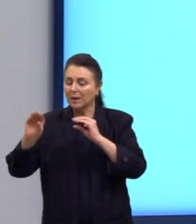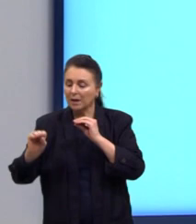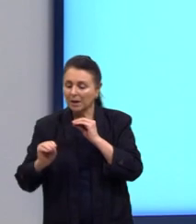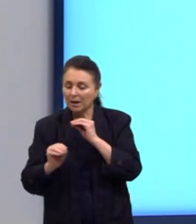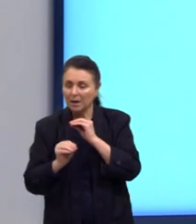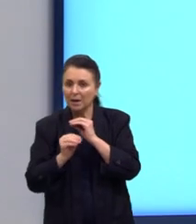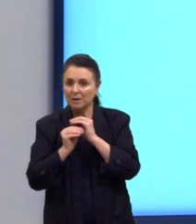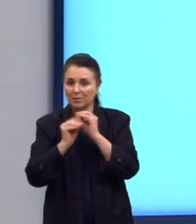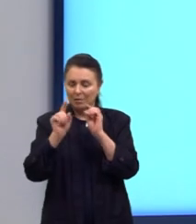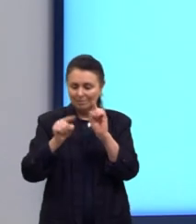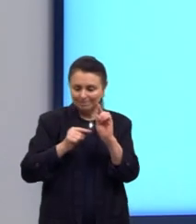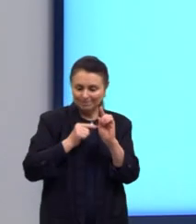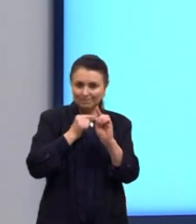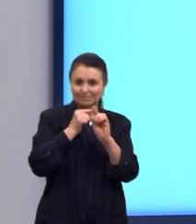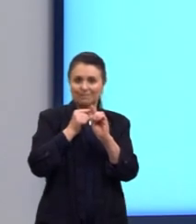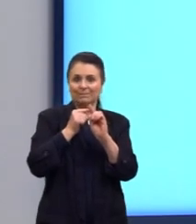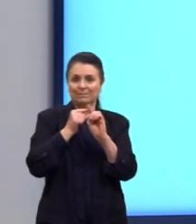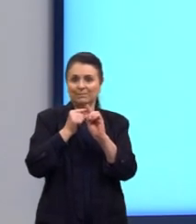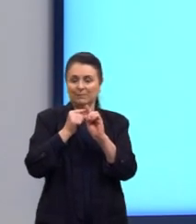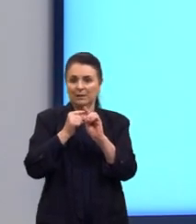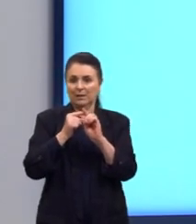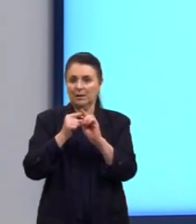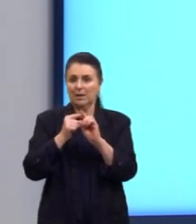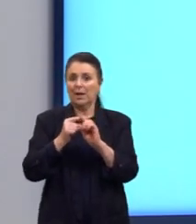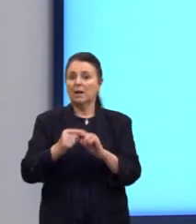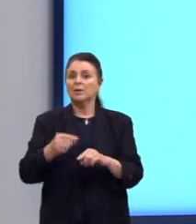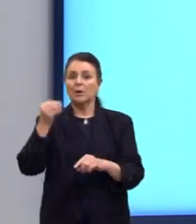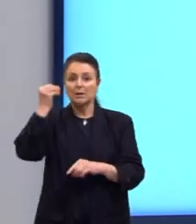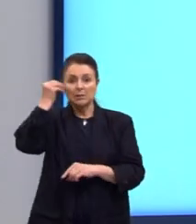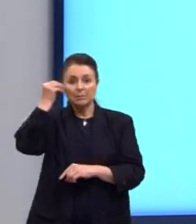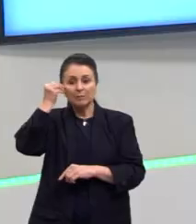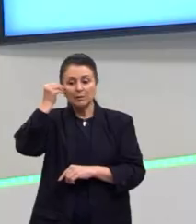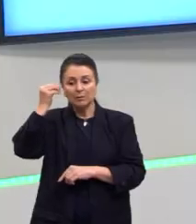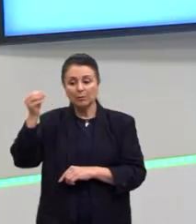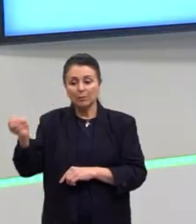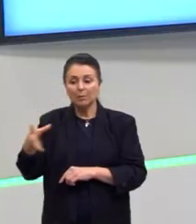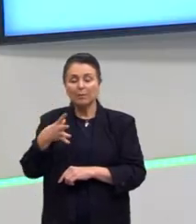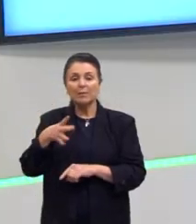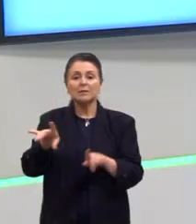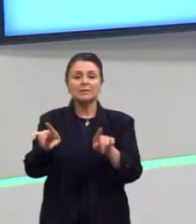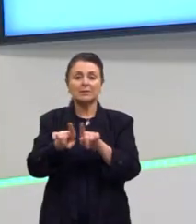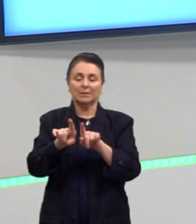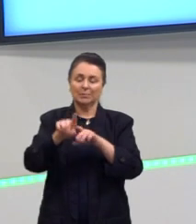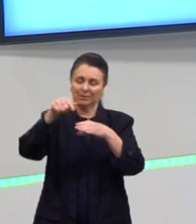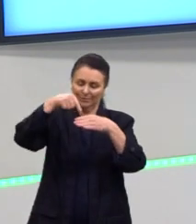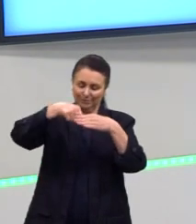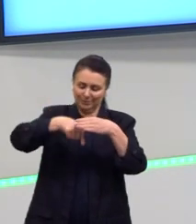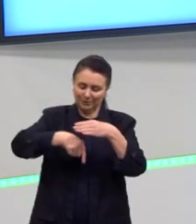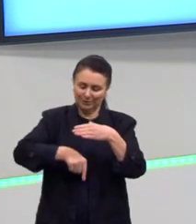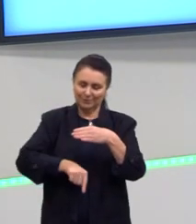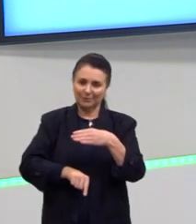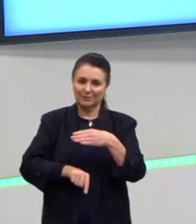para a gente que, além delas serem novas, também são mais intensas, ok?